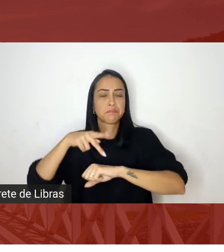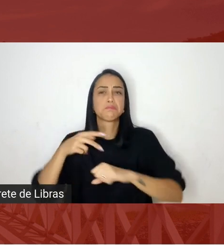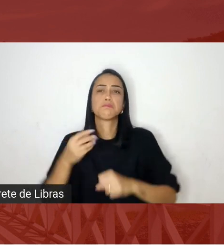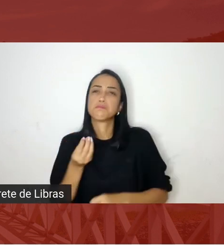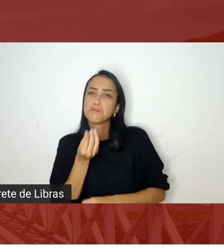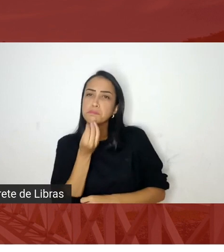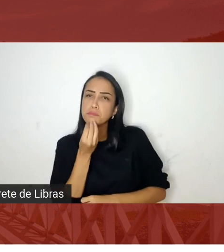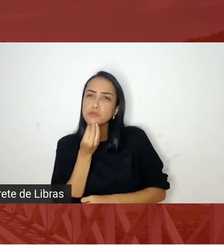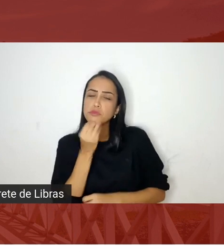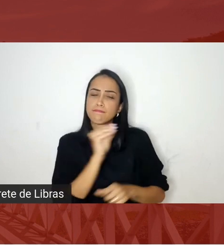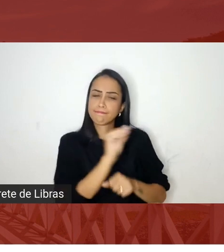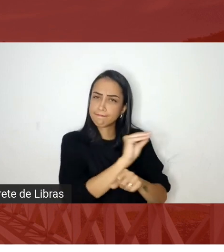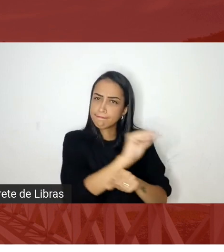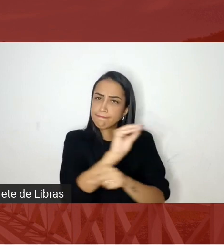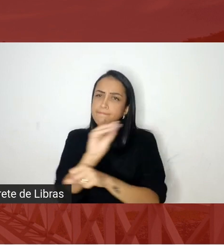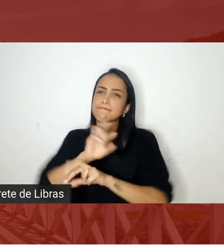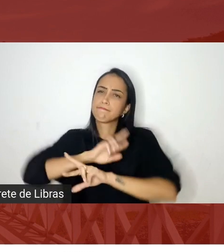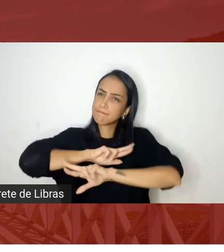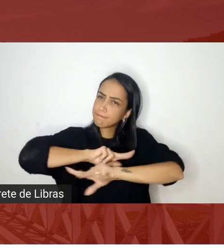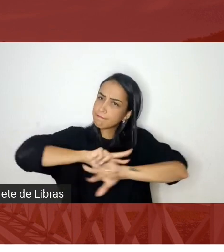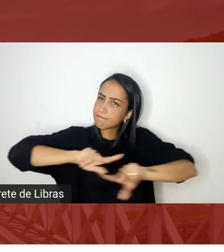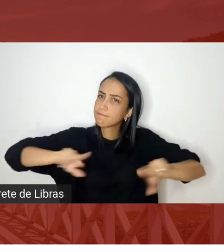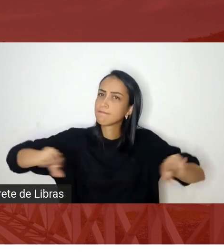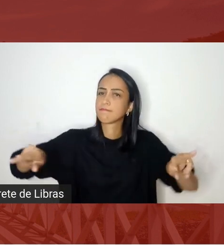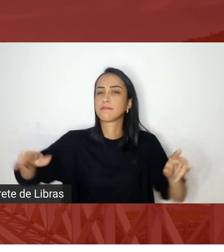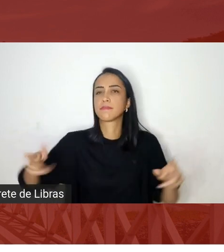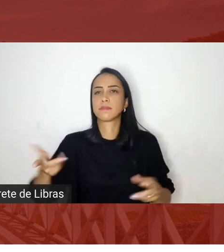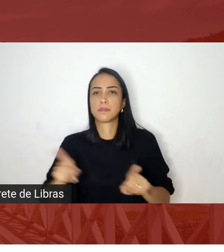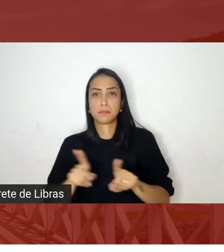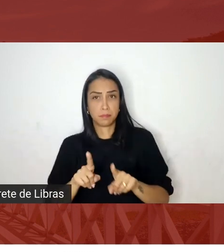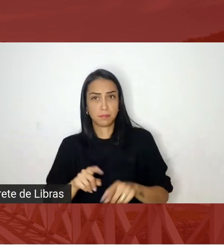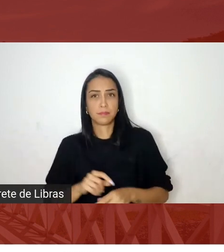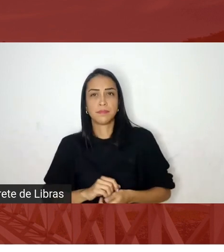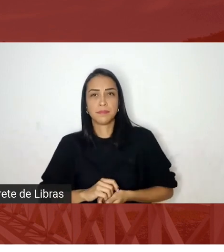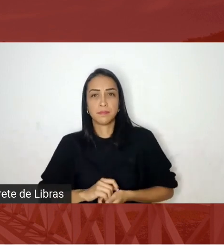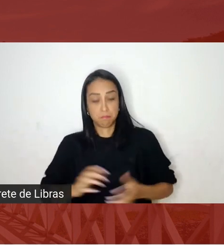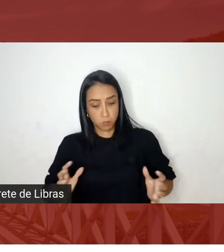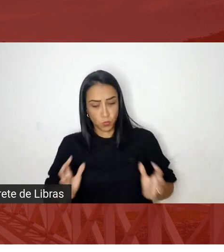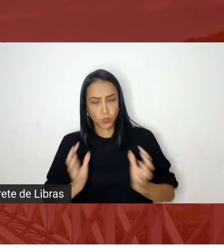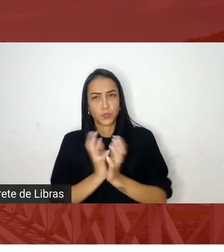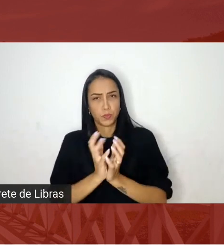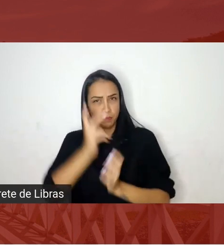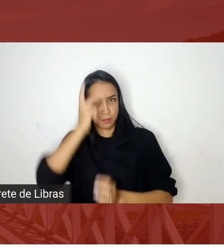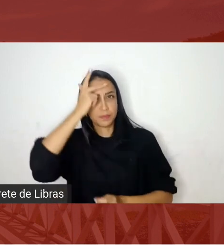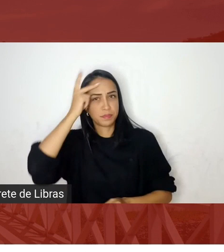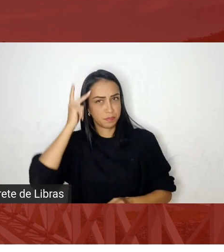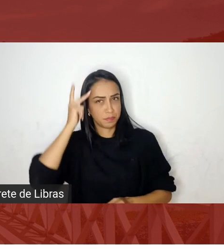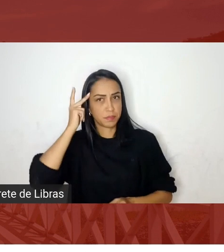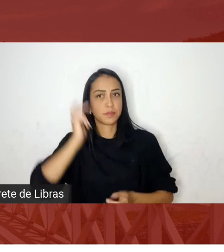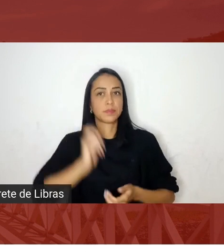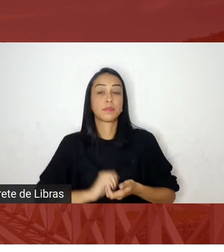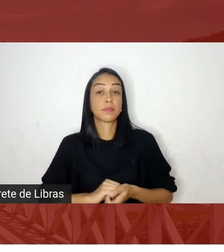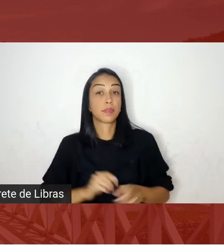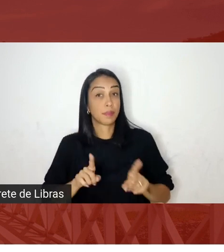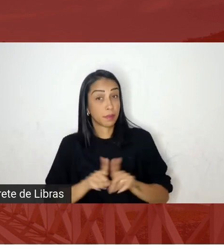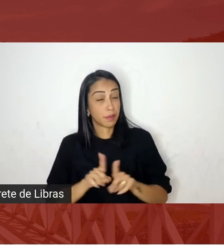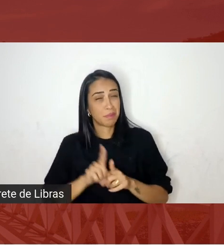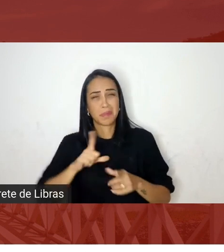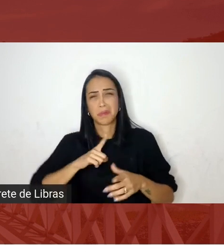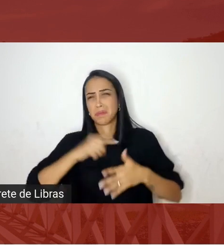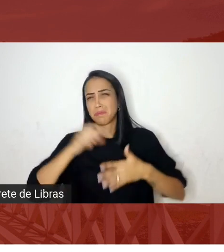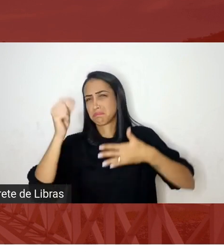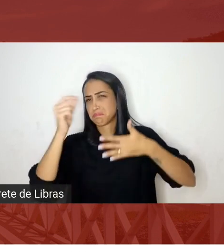diversidade pela pluralidade poderia também levantar outros casos de